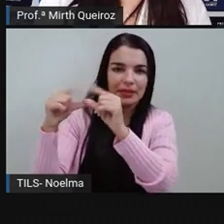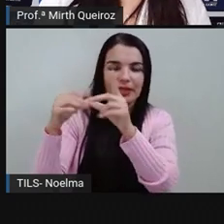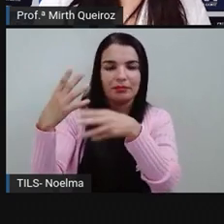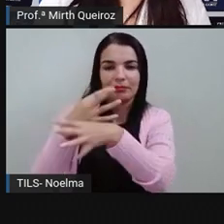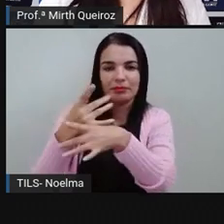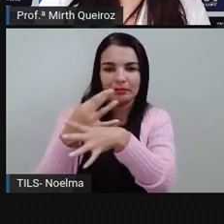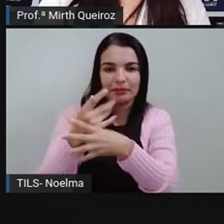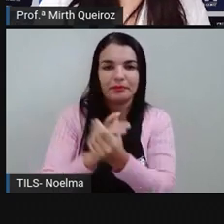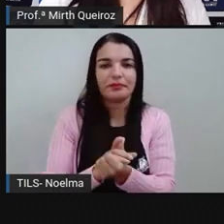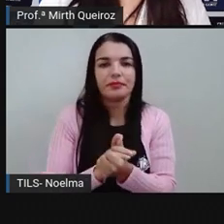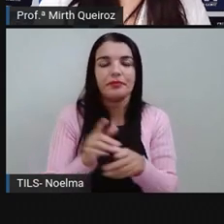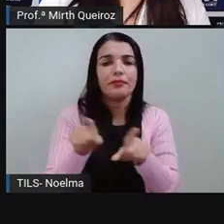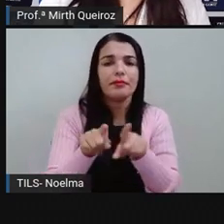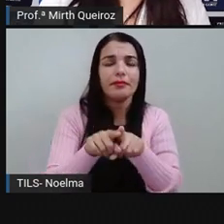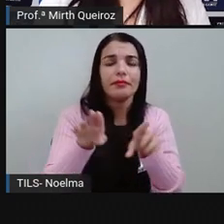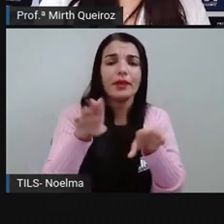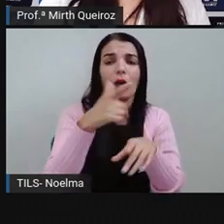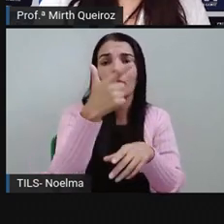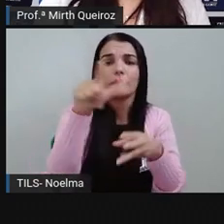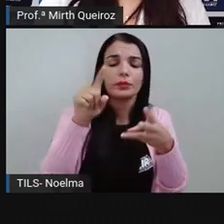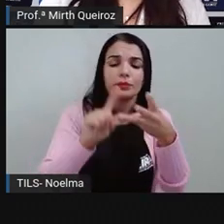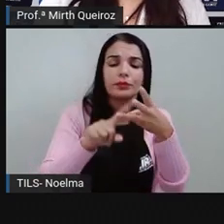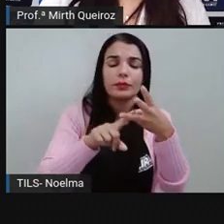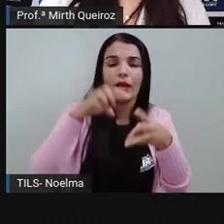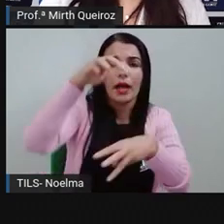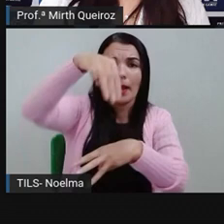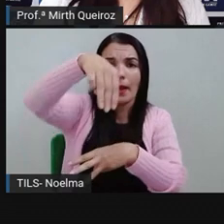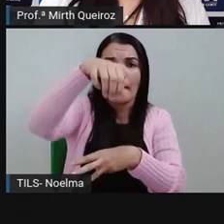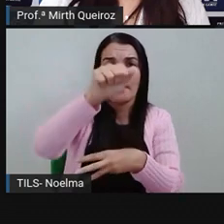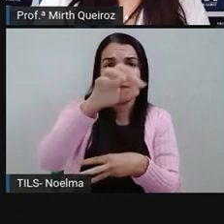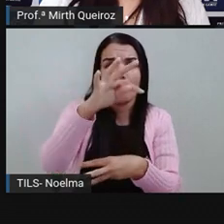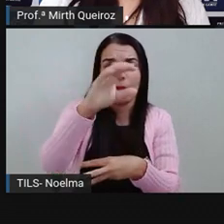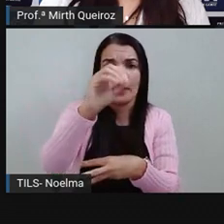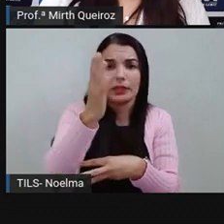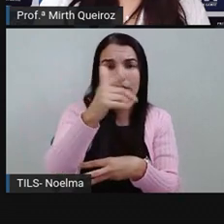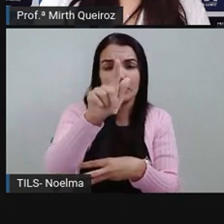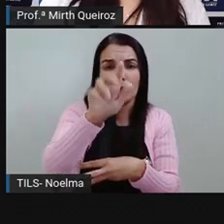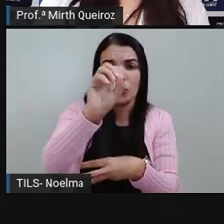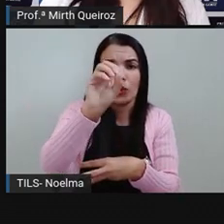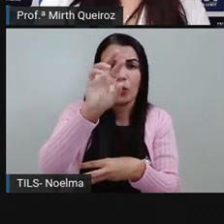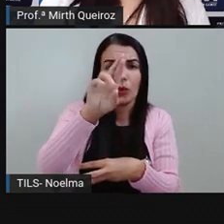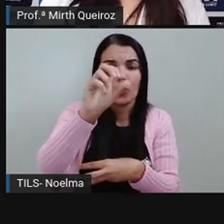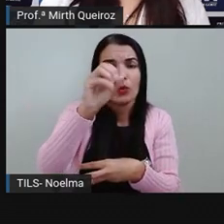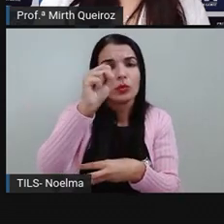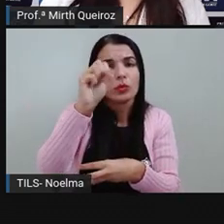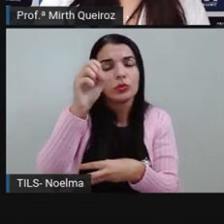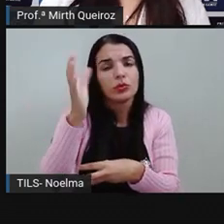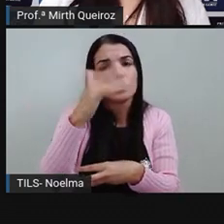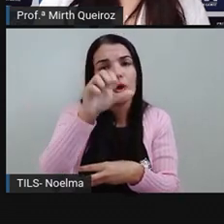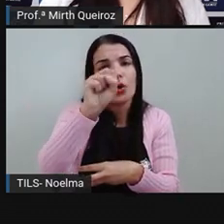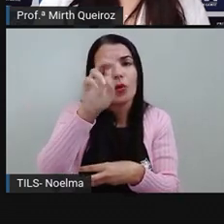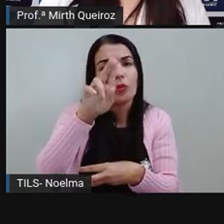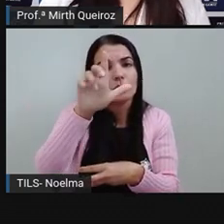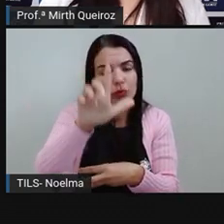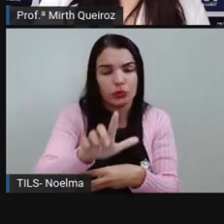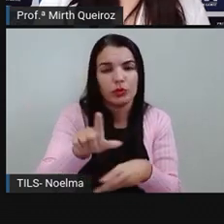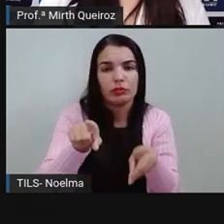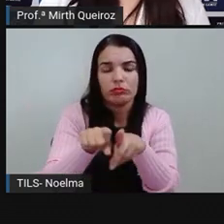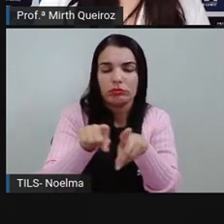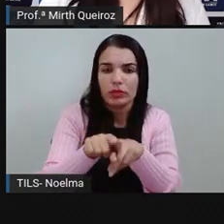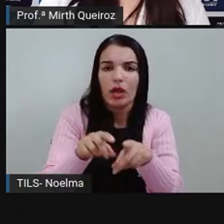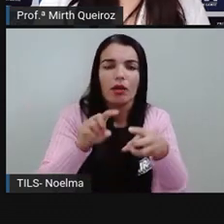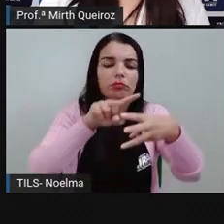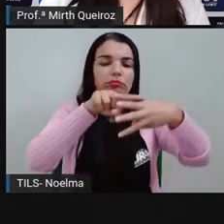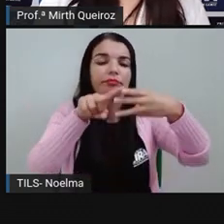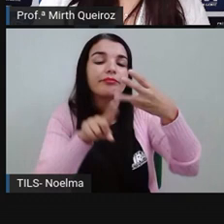E temos também Mato Grosso do Sul, que tem como capital Campo Grande. Então, quais